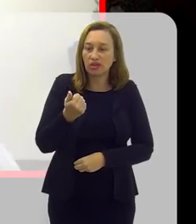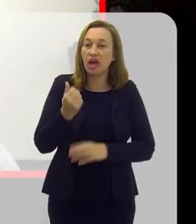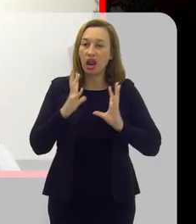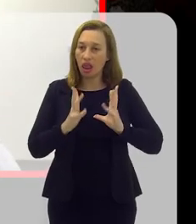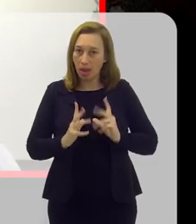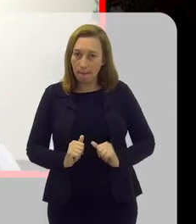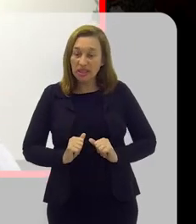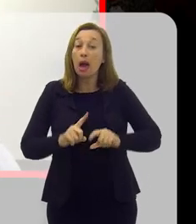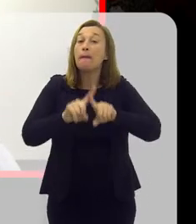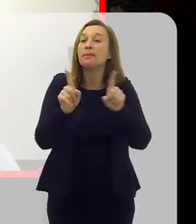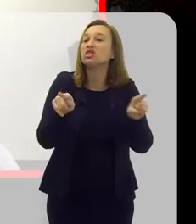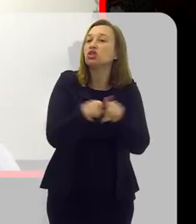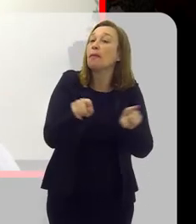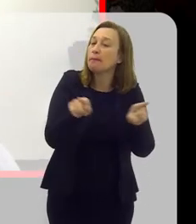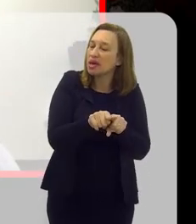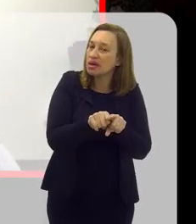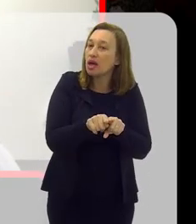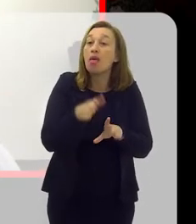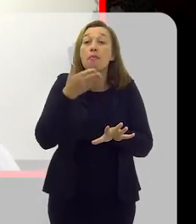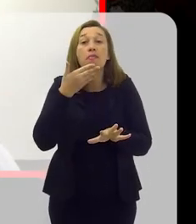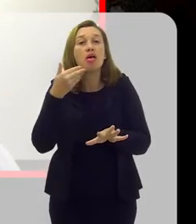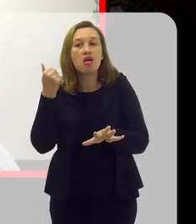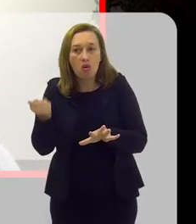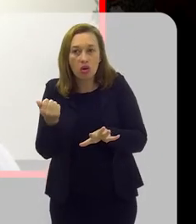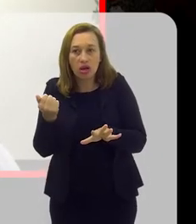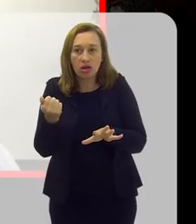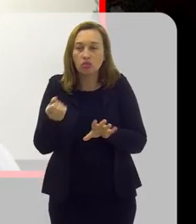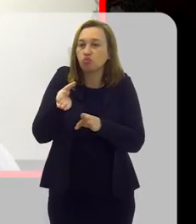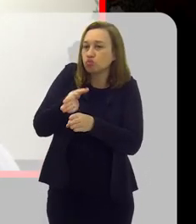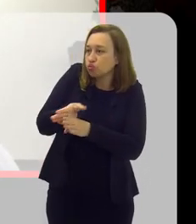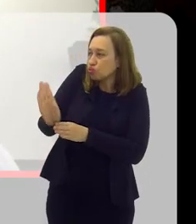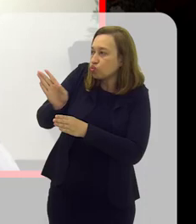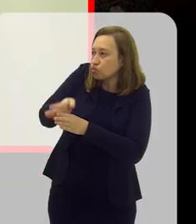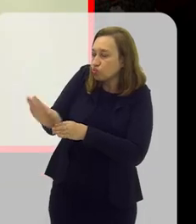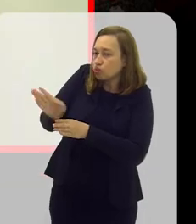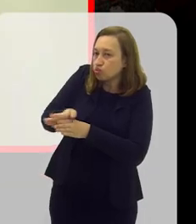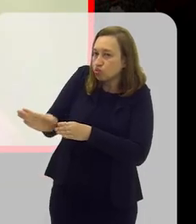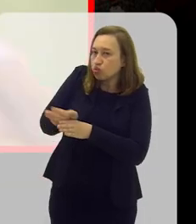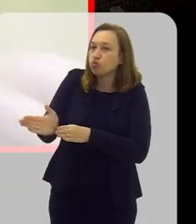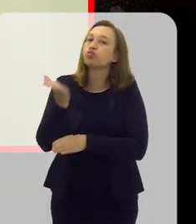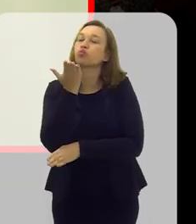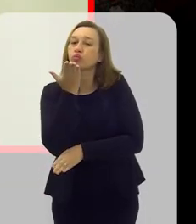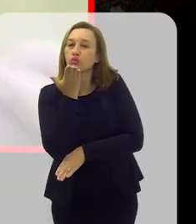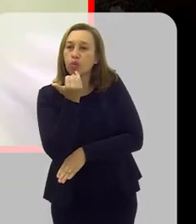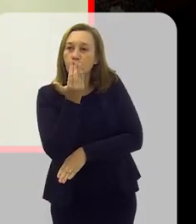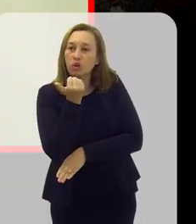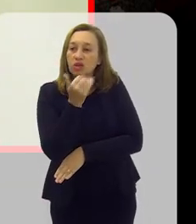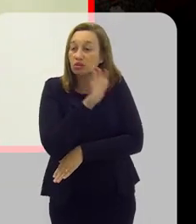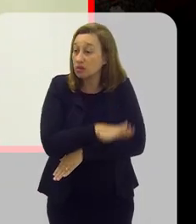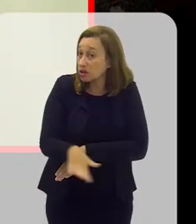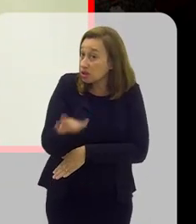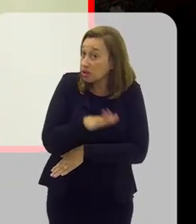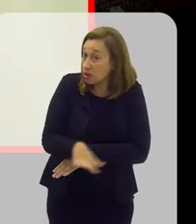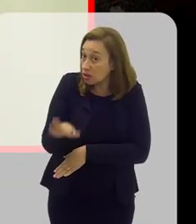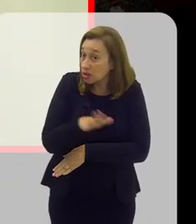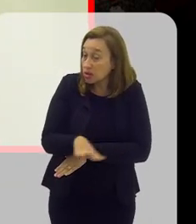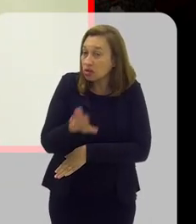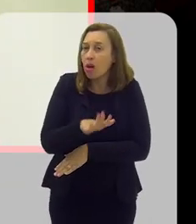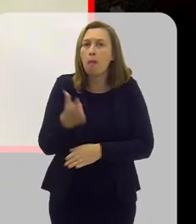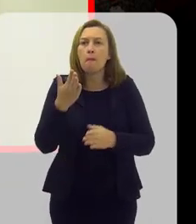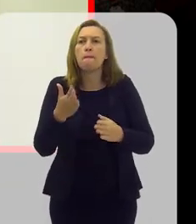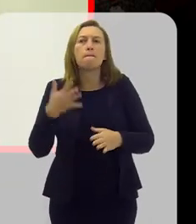higienização, mas também de melhorar a orientação alimentar dessas crianças,